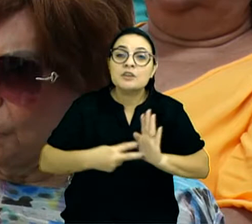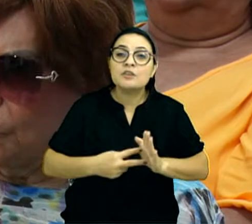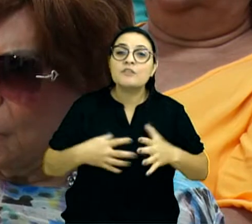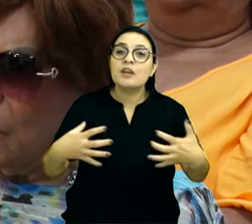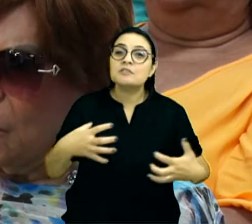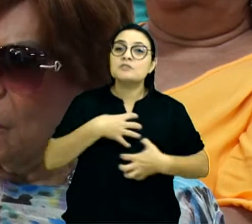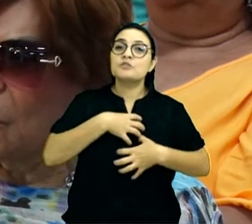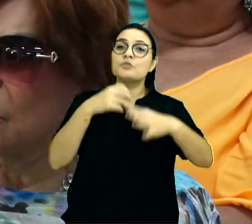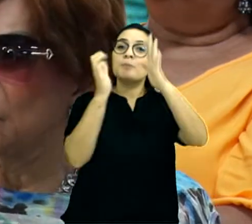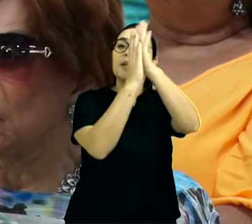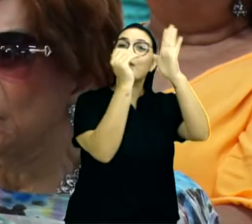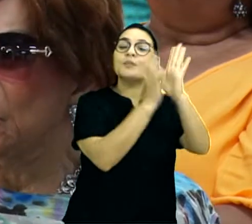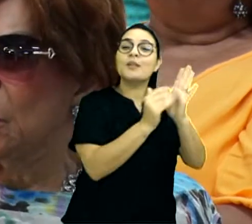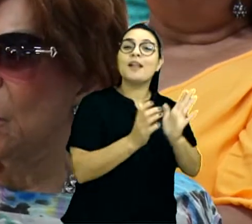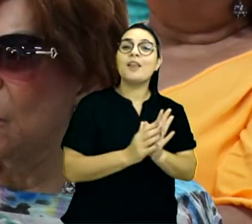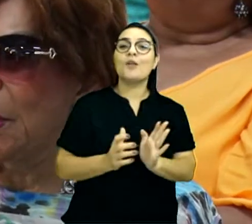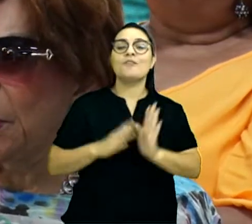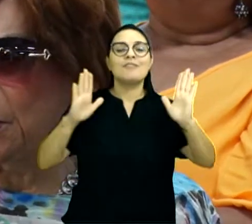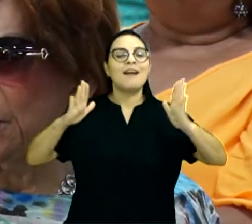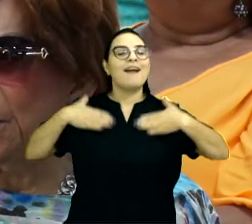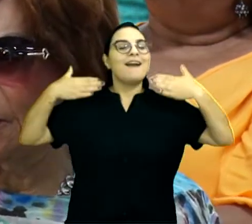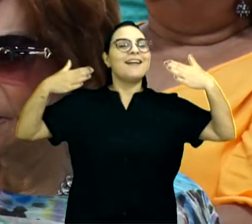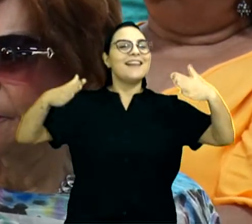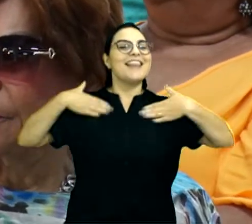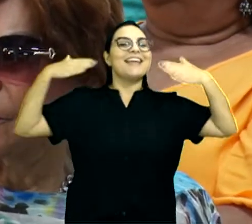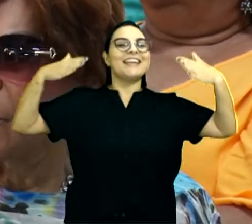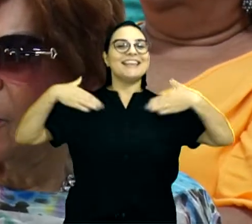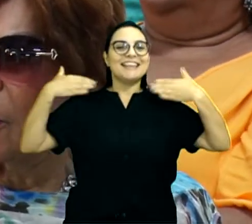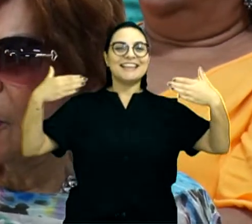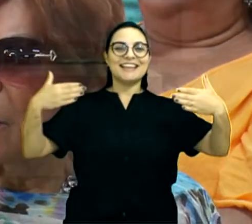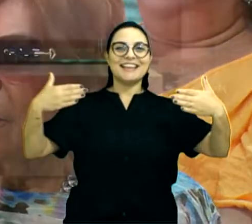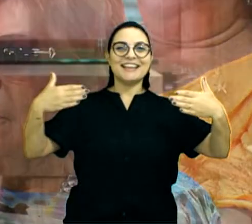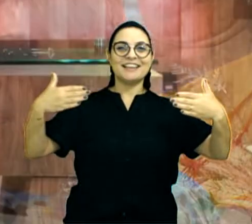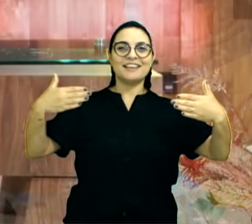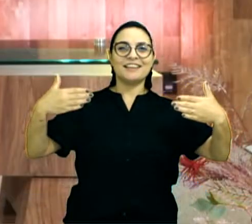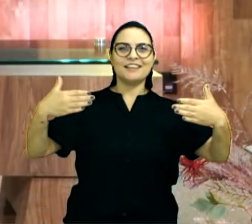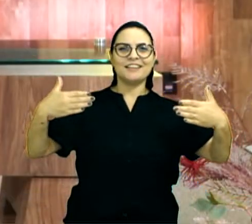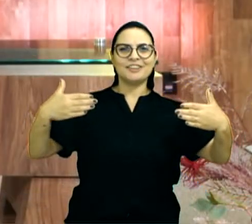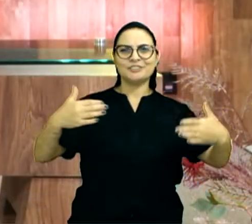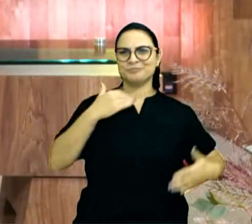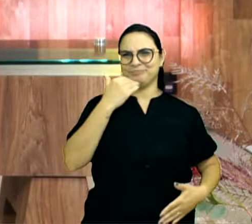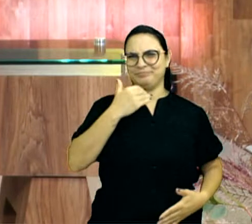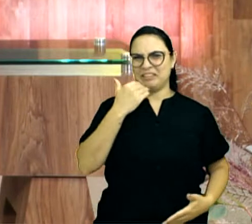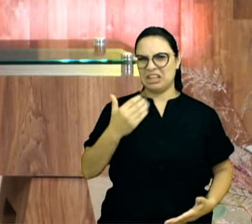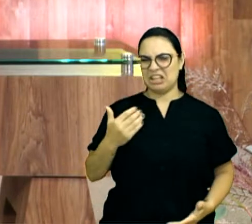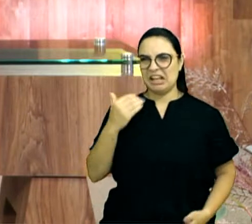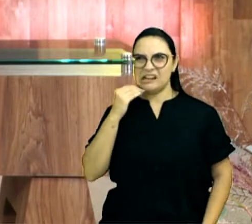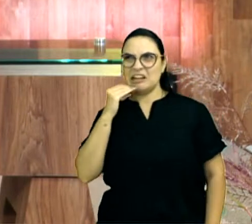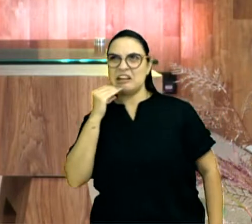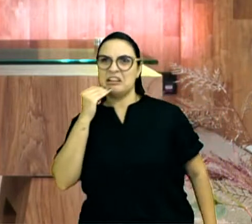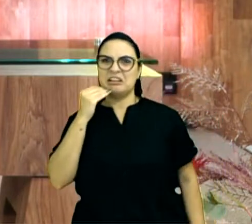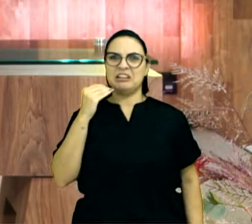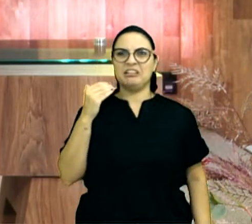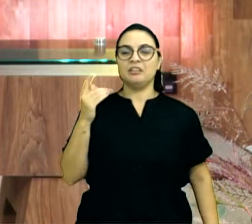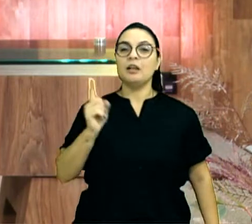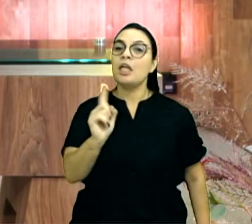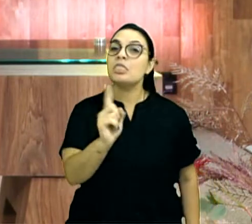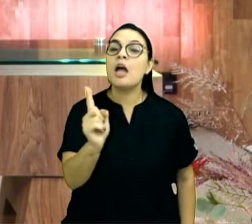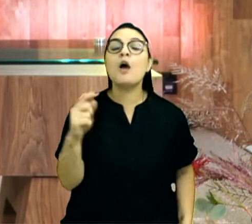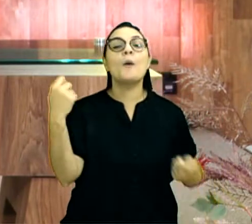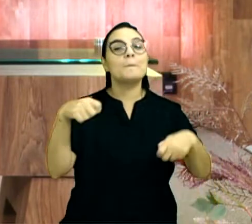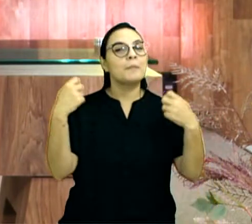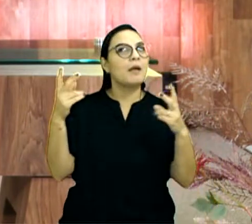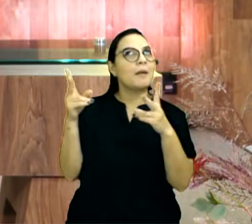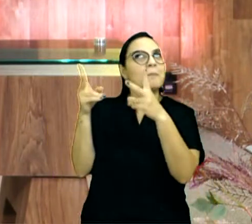servir ao Senhor com alegria, não é de qualquer jeito, é com prazer, reconhecendo